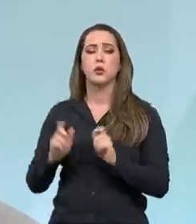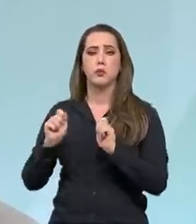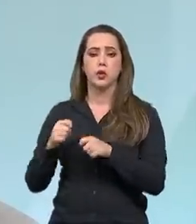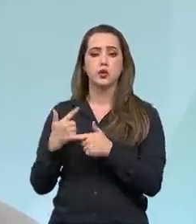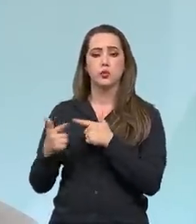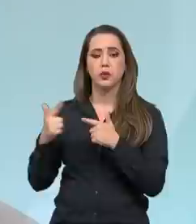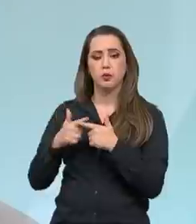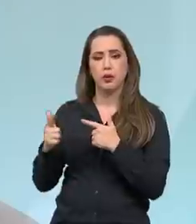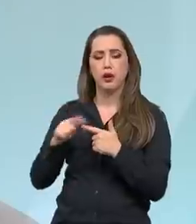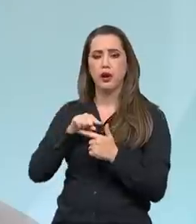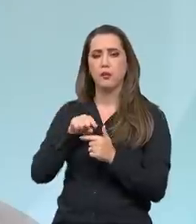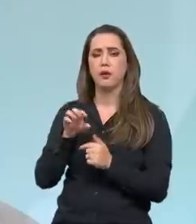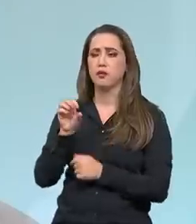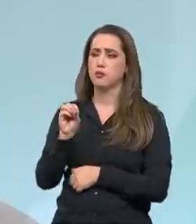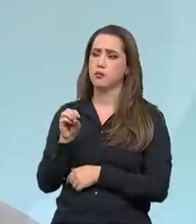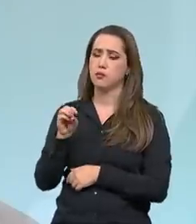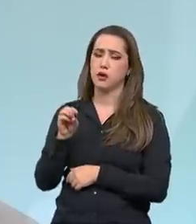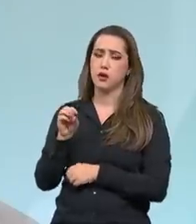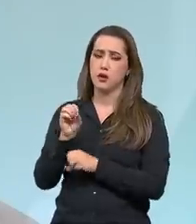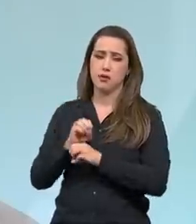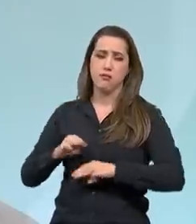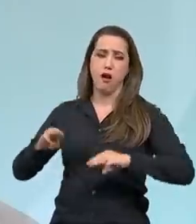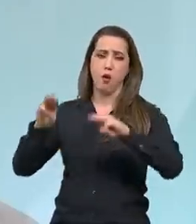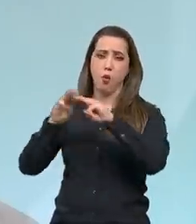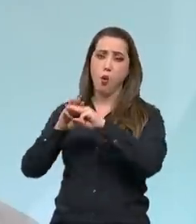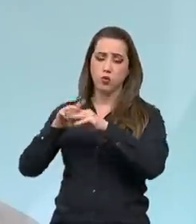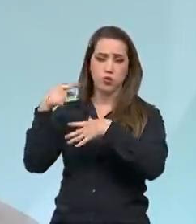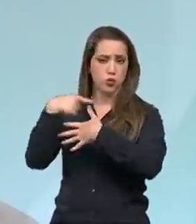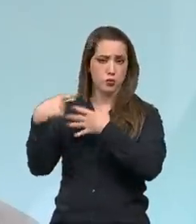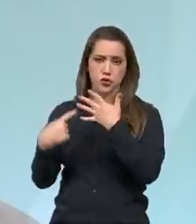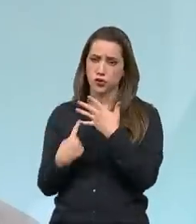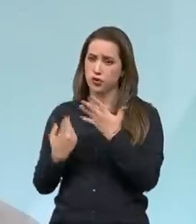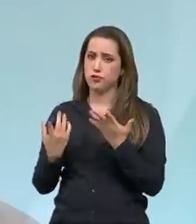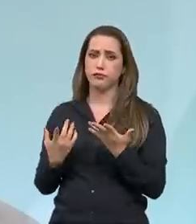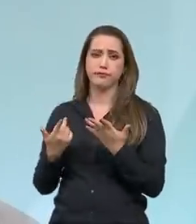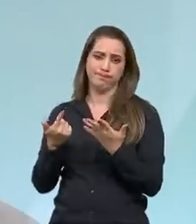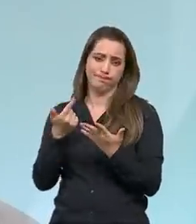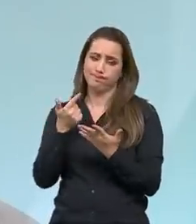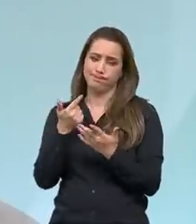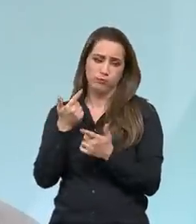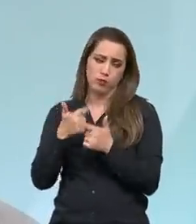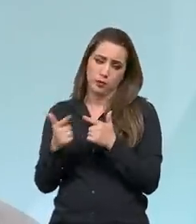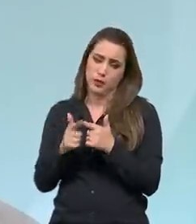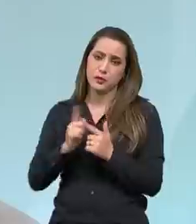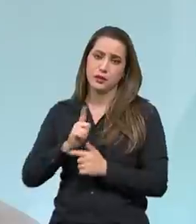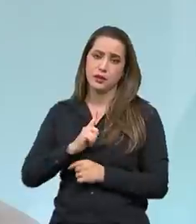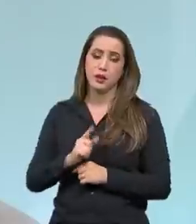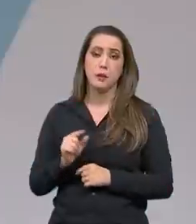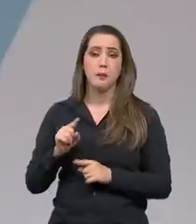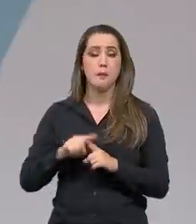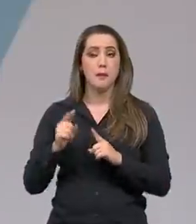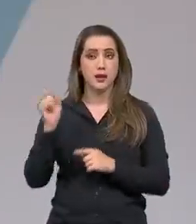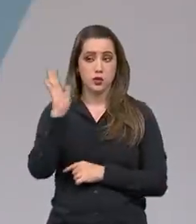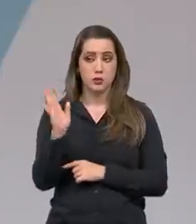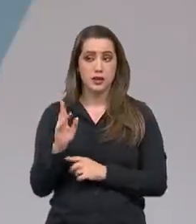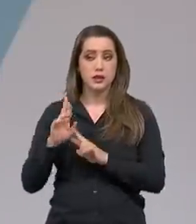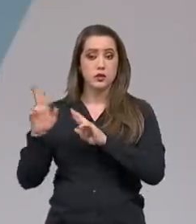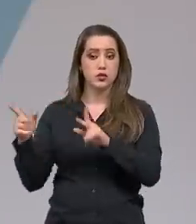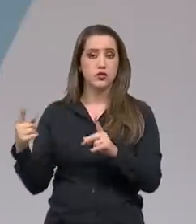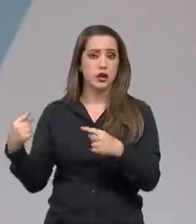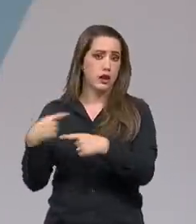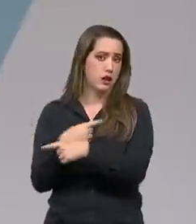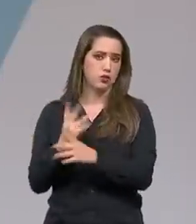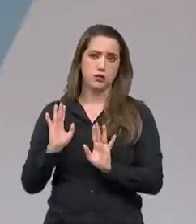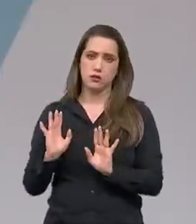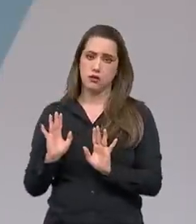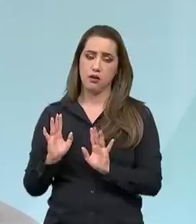Organização das Nações Unidas. No Brasil, nós caminhamos na contramão desse processo. Ou seja, tirando famílias,